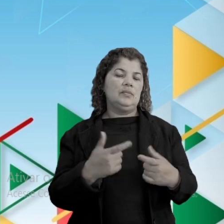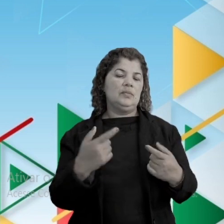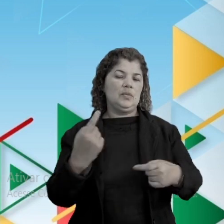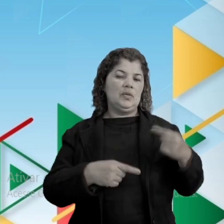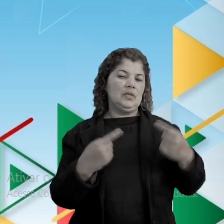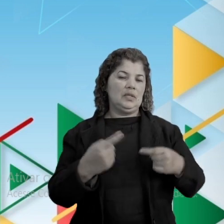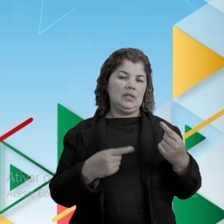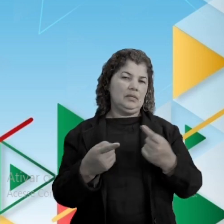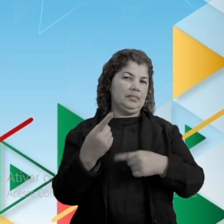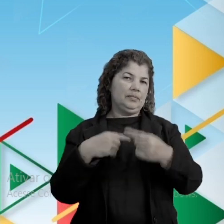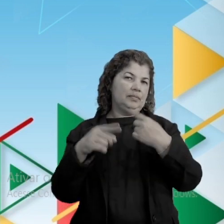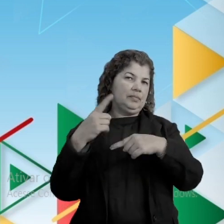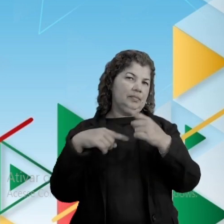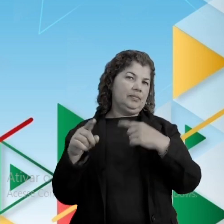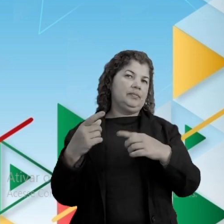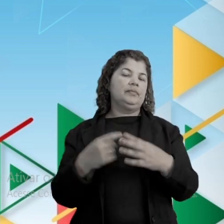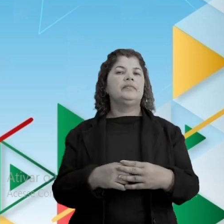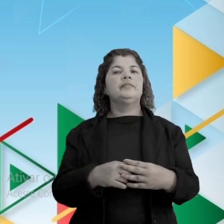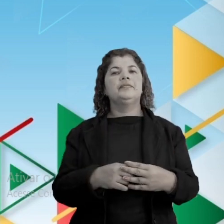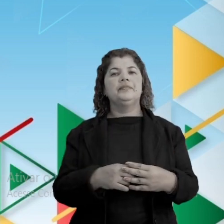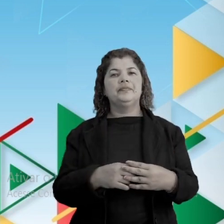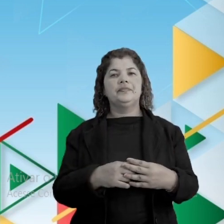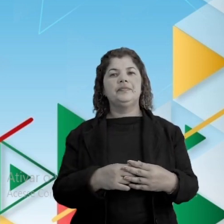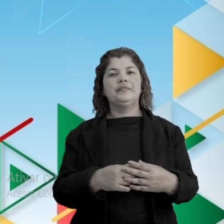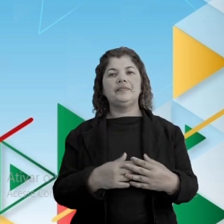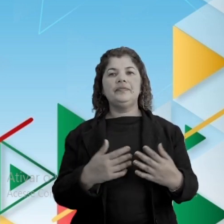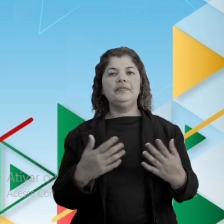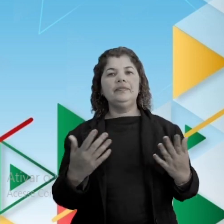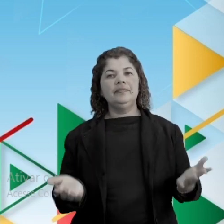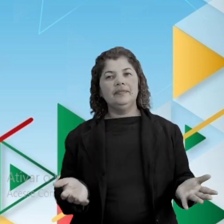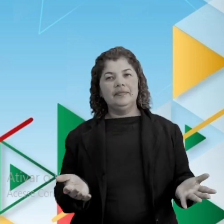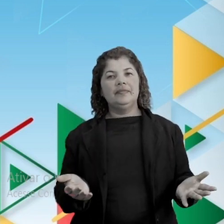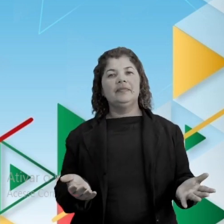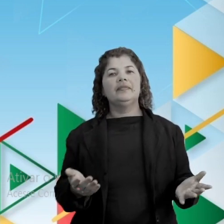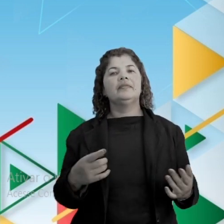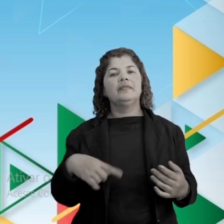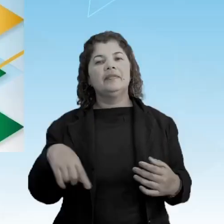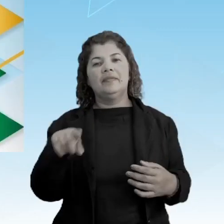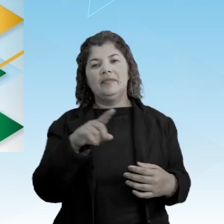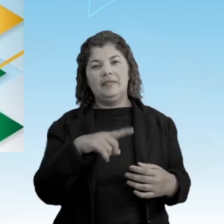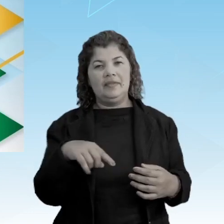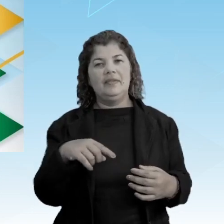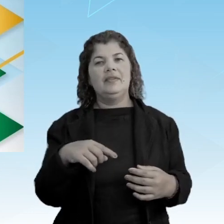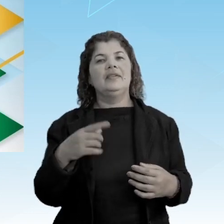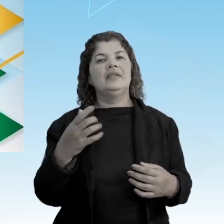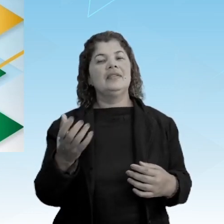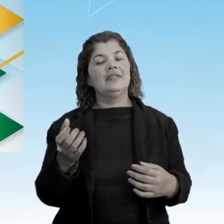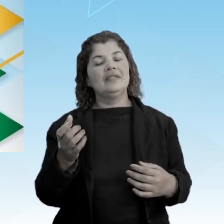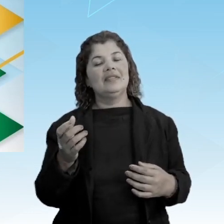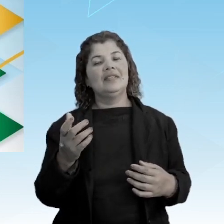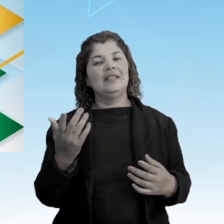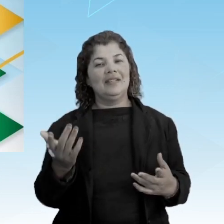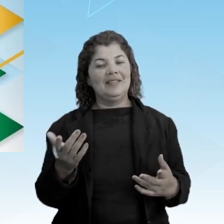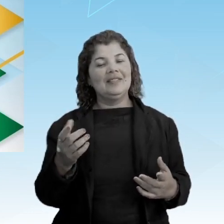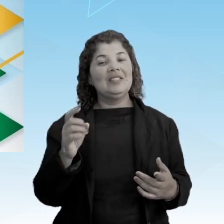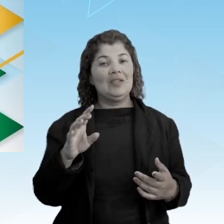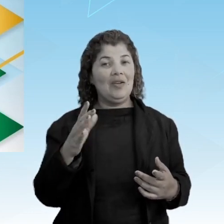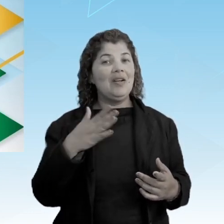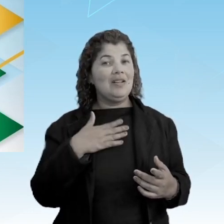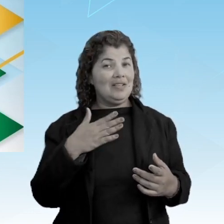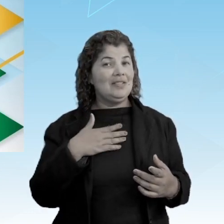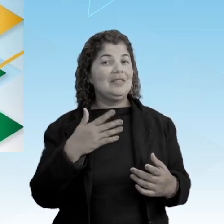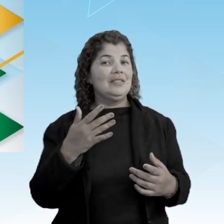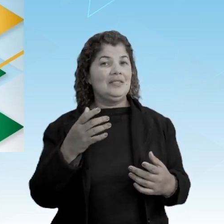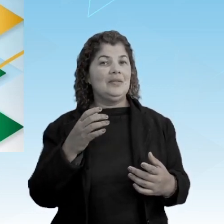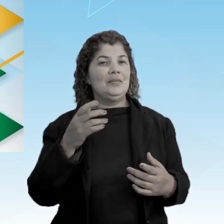Aí, Portugal, vejam só como é a história, vejam só, isso aí você só vai ver na aula de queres ou não quer, de cláudio, nascimento, não é do café.